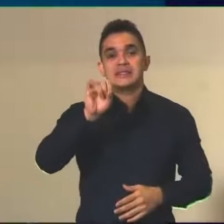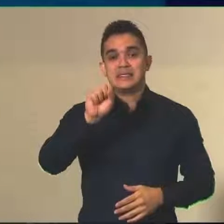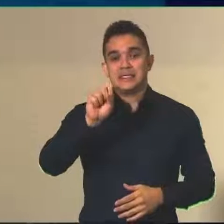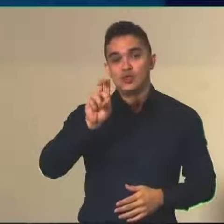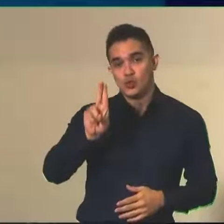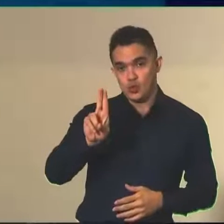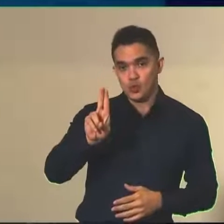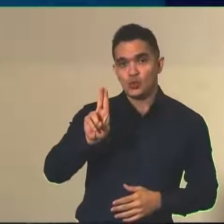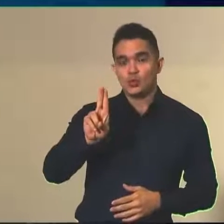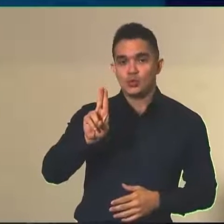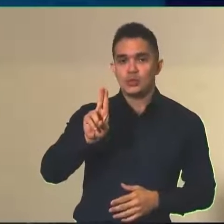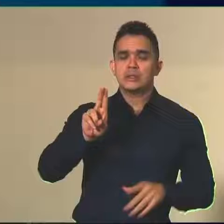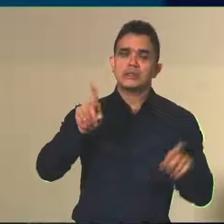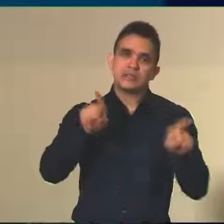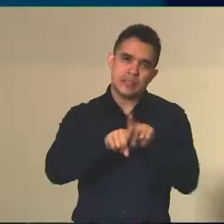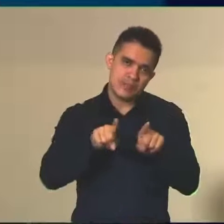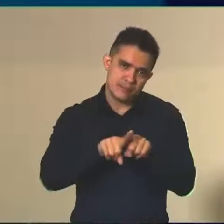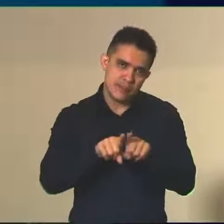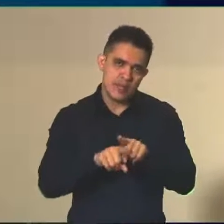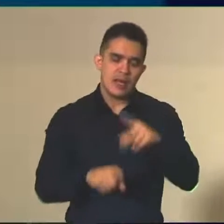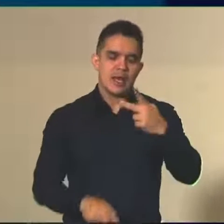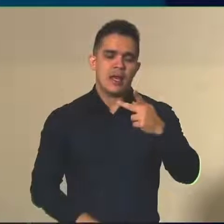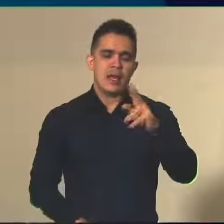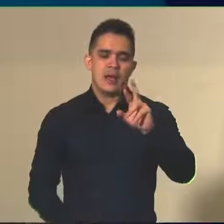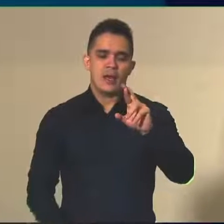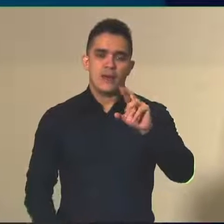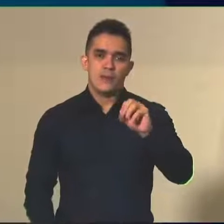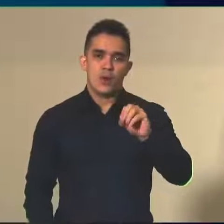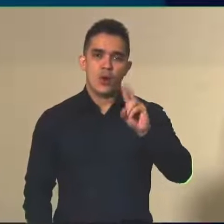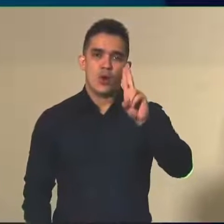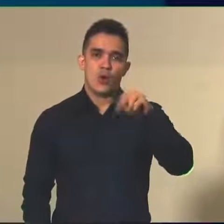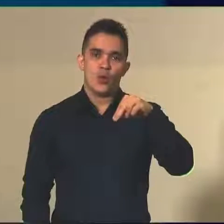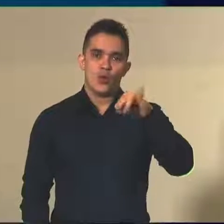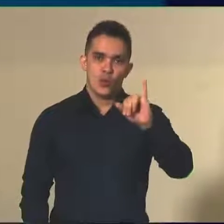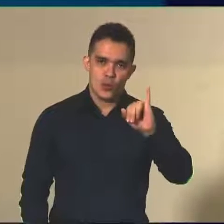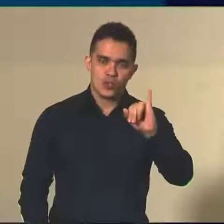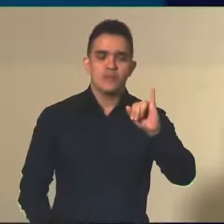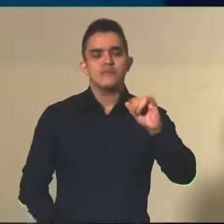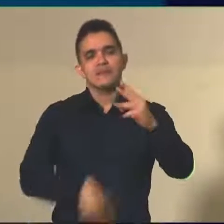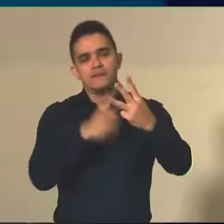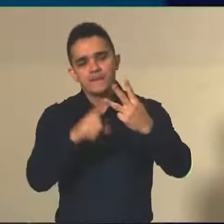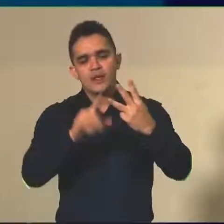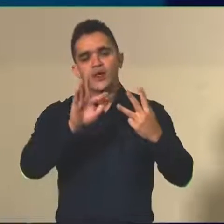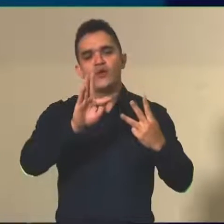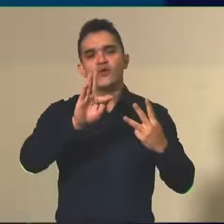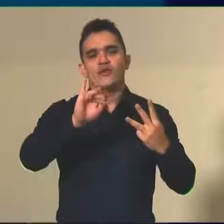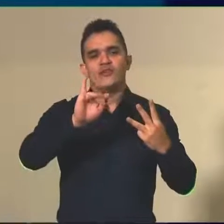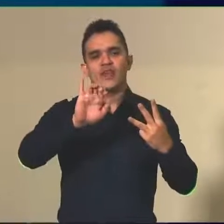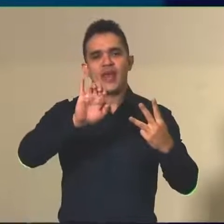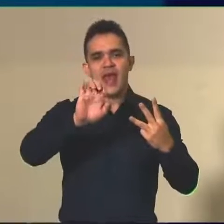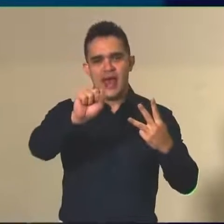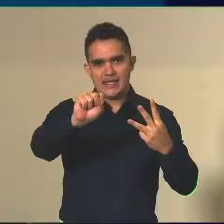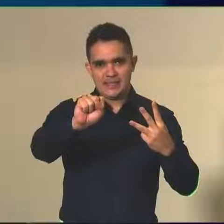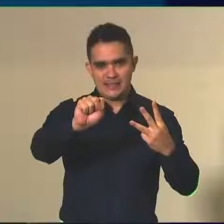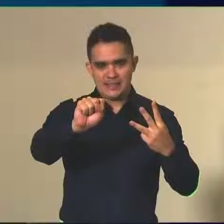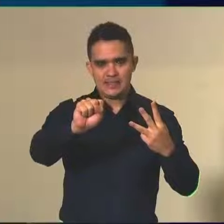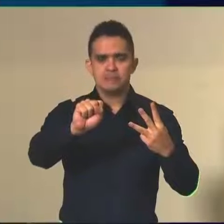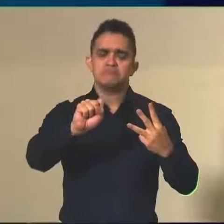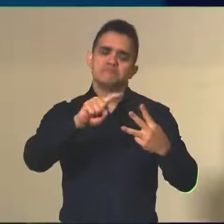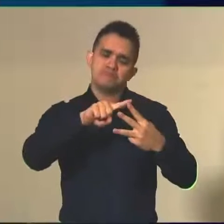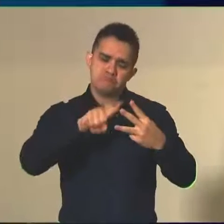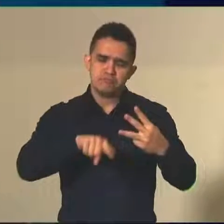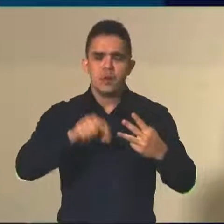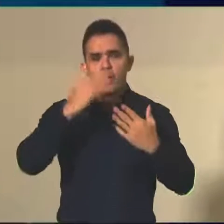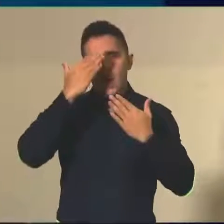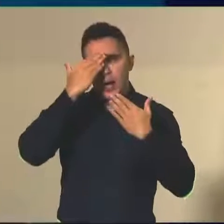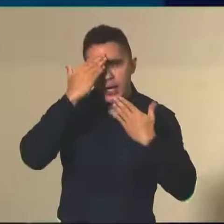seguidos, né, do processo do Prouni e do Fies, agora de 2023. Então, eu agradeço aqui e a gente